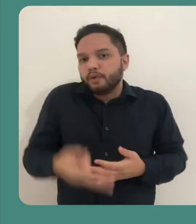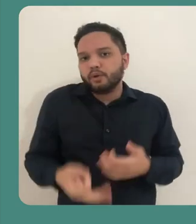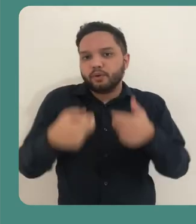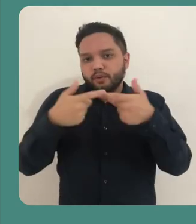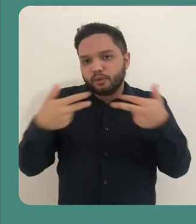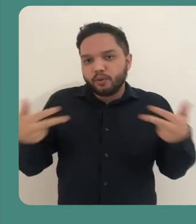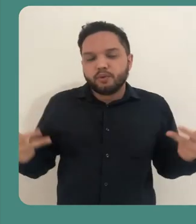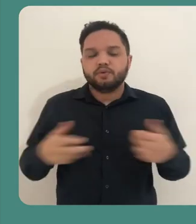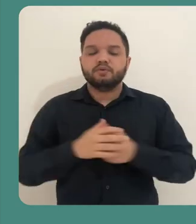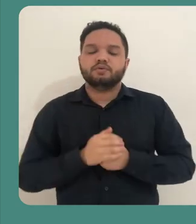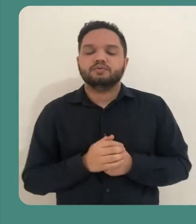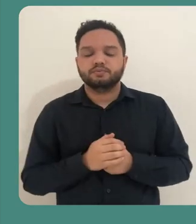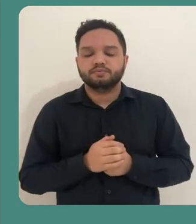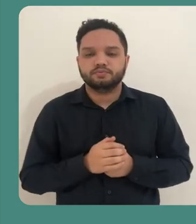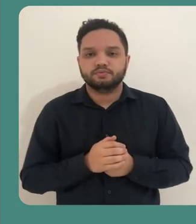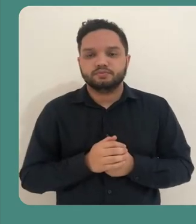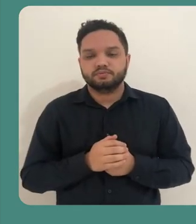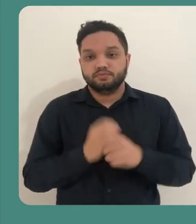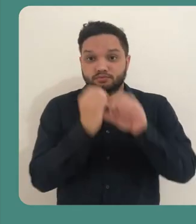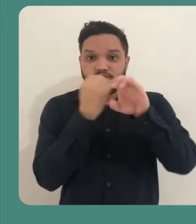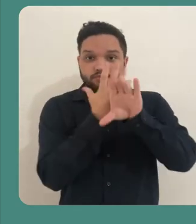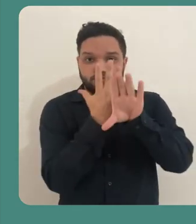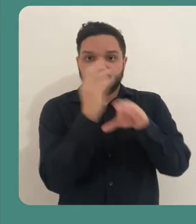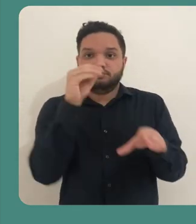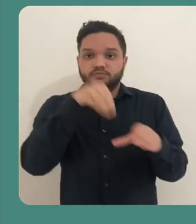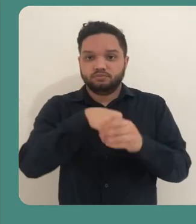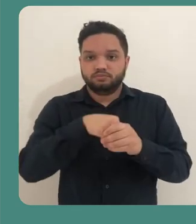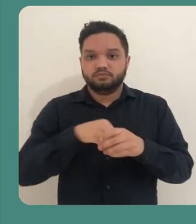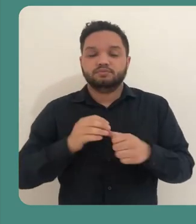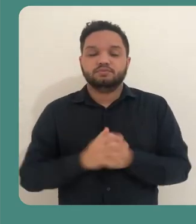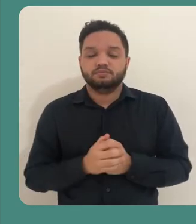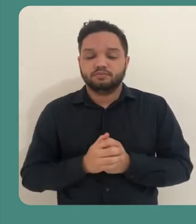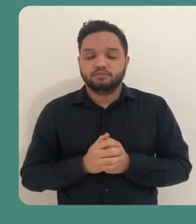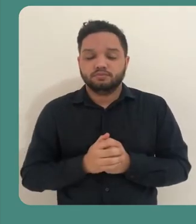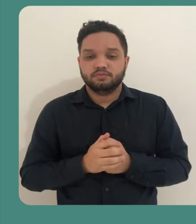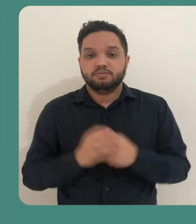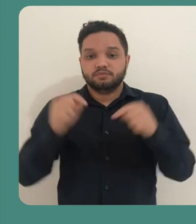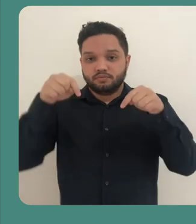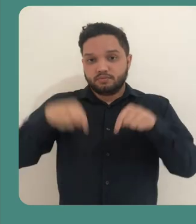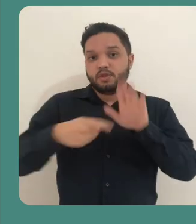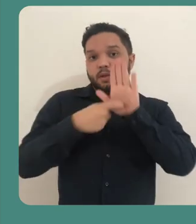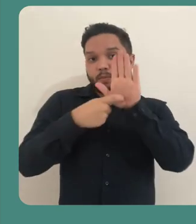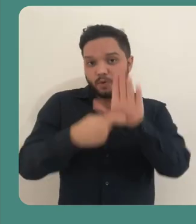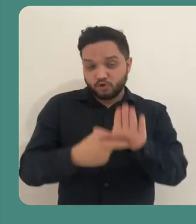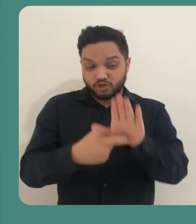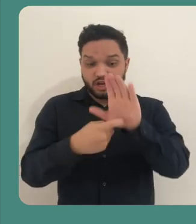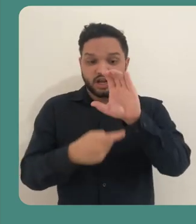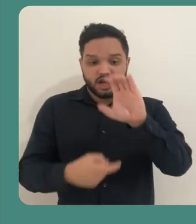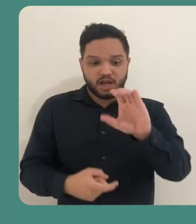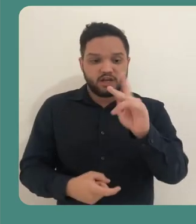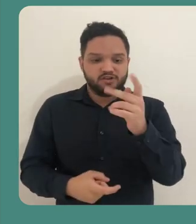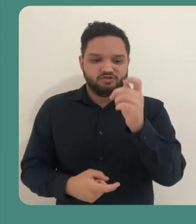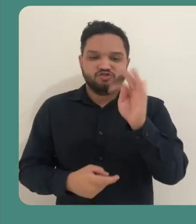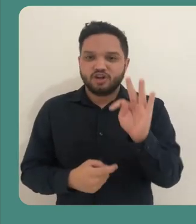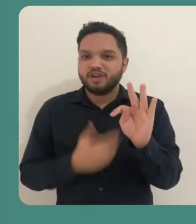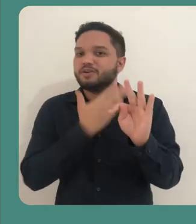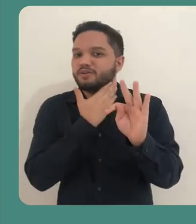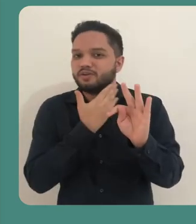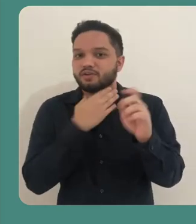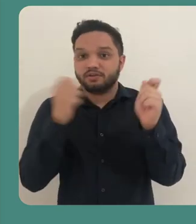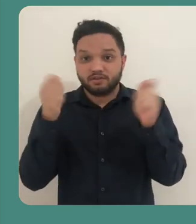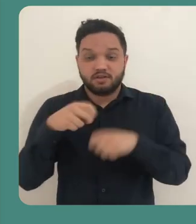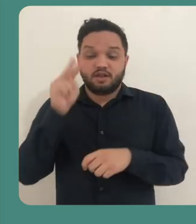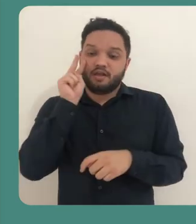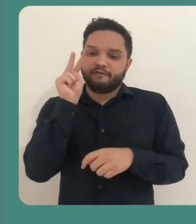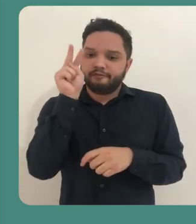intervir durante a aula ou a transmissão via web conferência. E aqui em mostrar chat, você